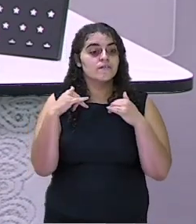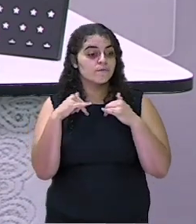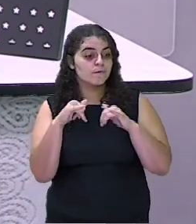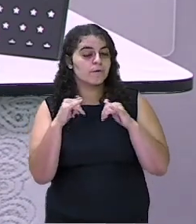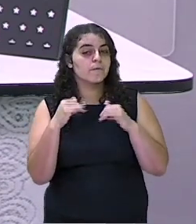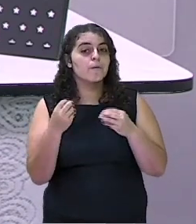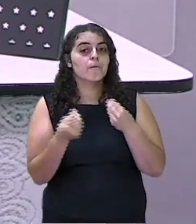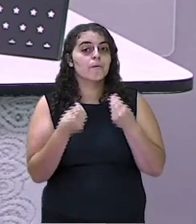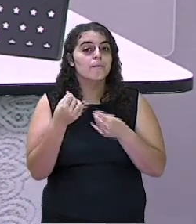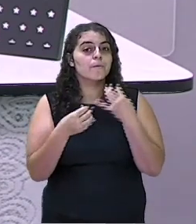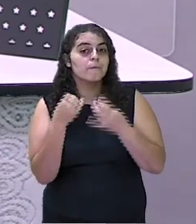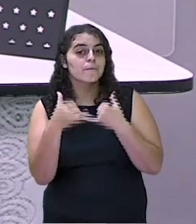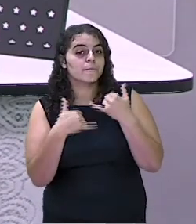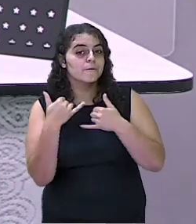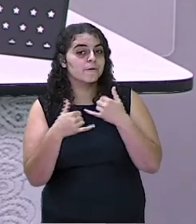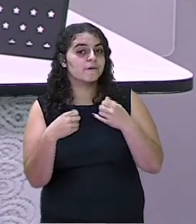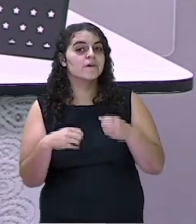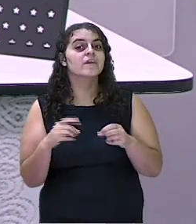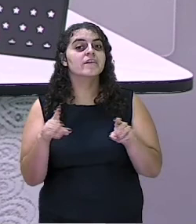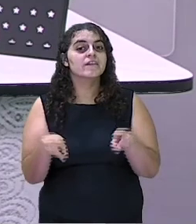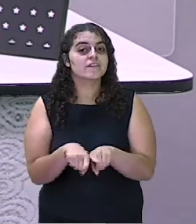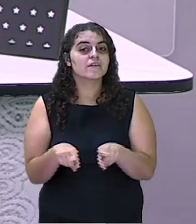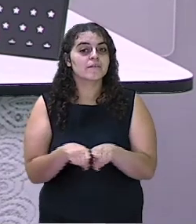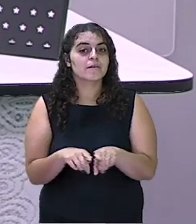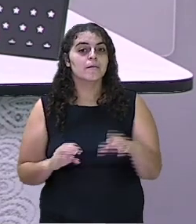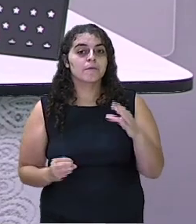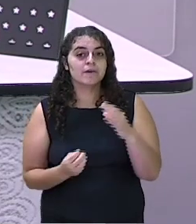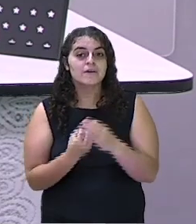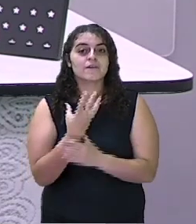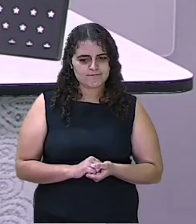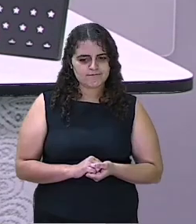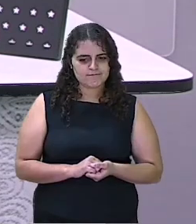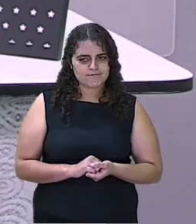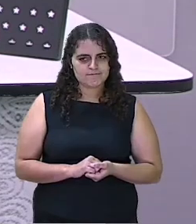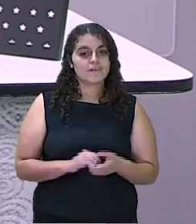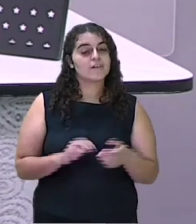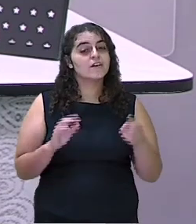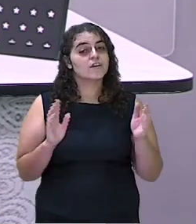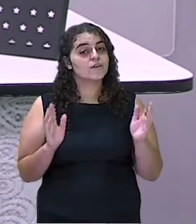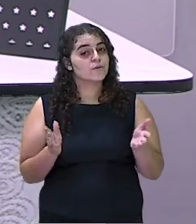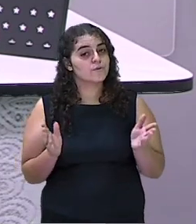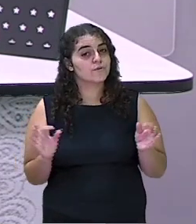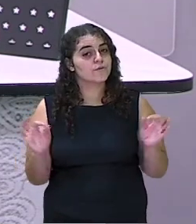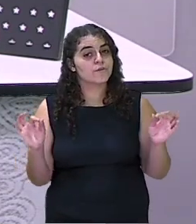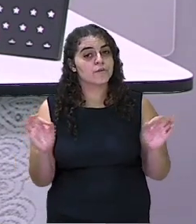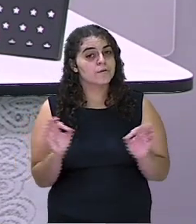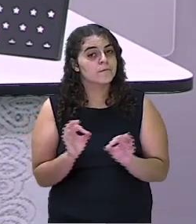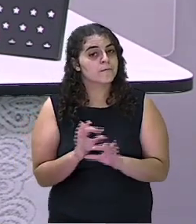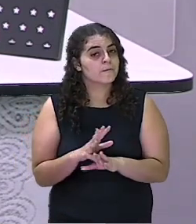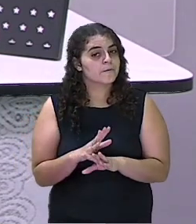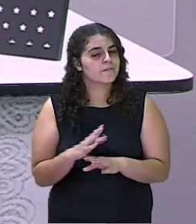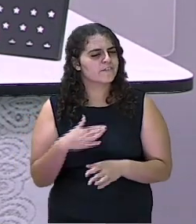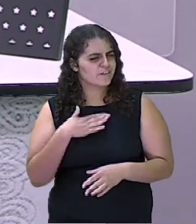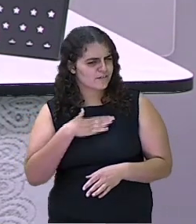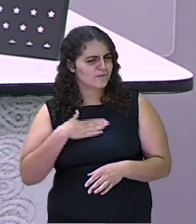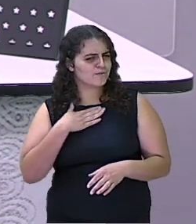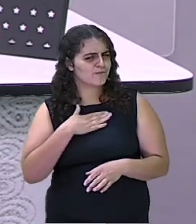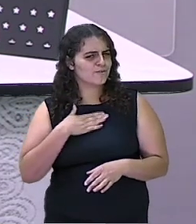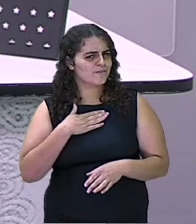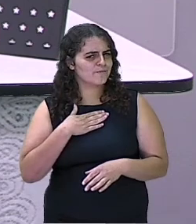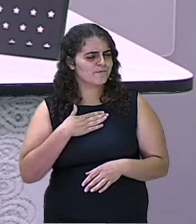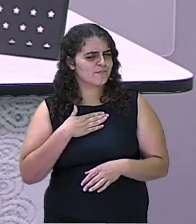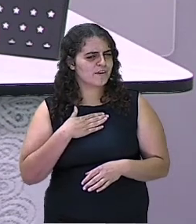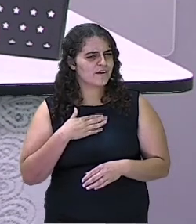como desenvolver o brinquedo, como construir o brinquedo. Não é isso mesmo? E hoje, nós ficamos por aqui. Você gostou da nossa aula?